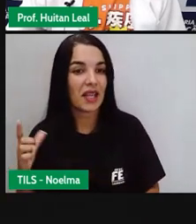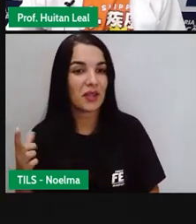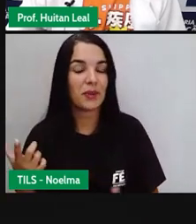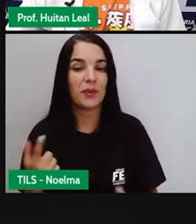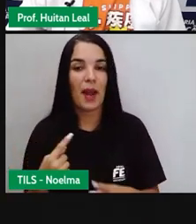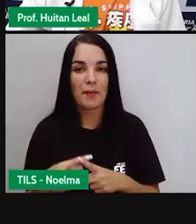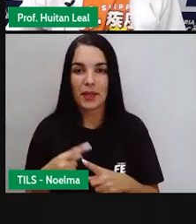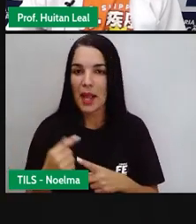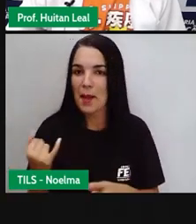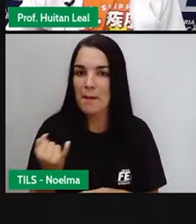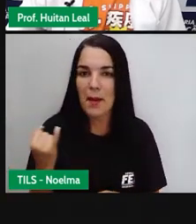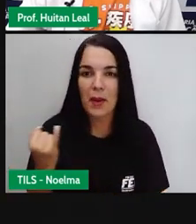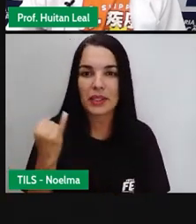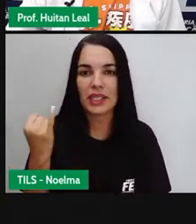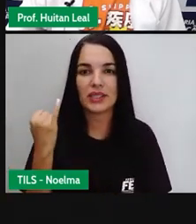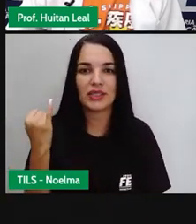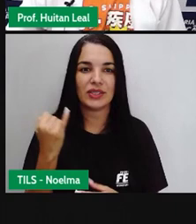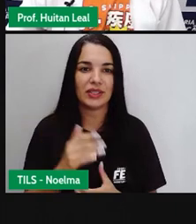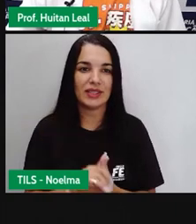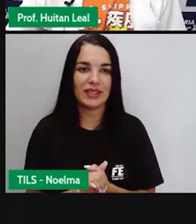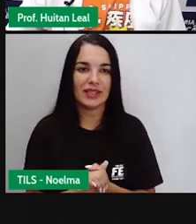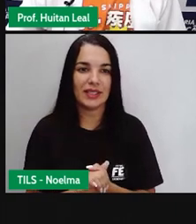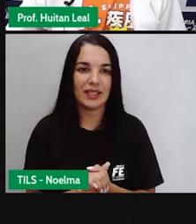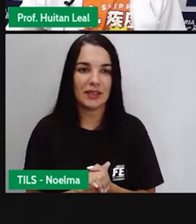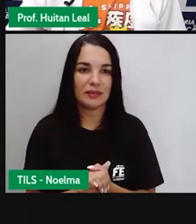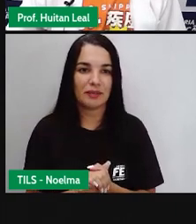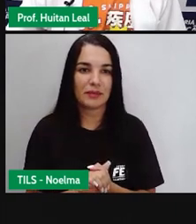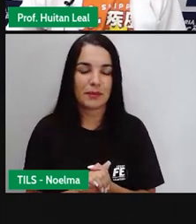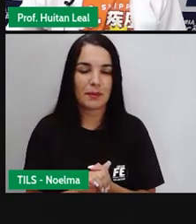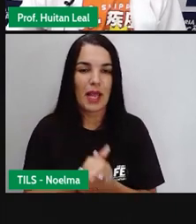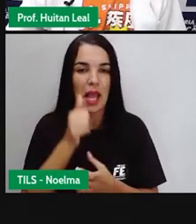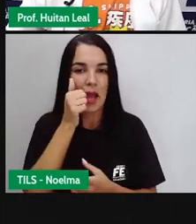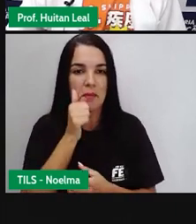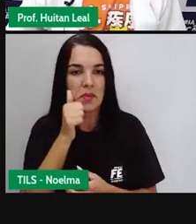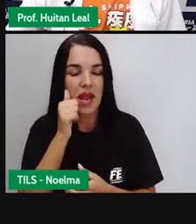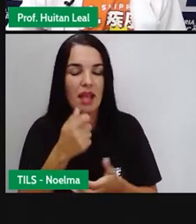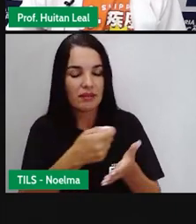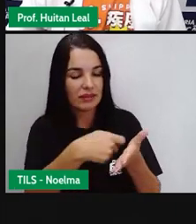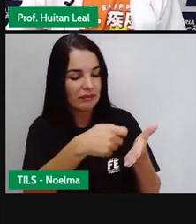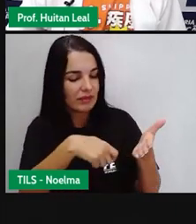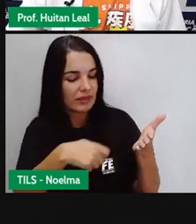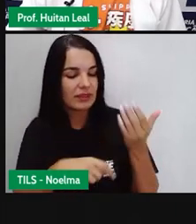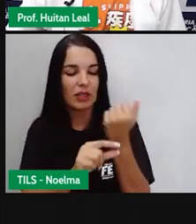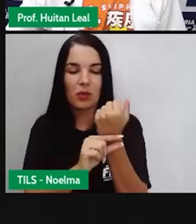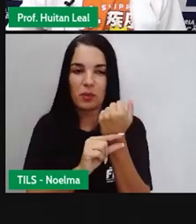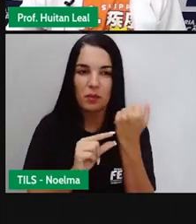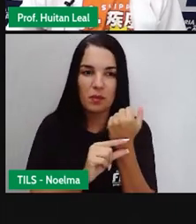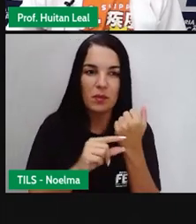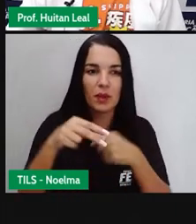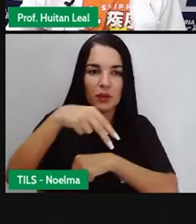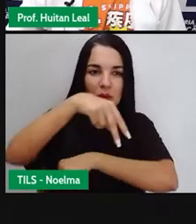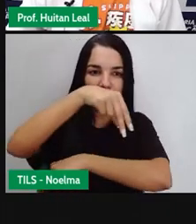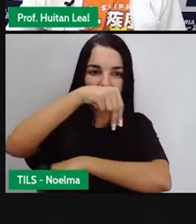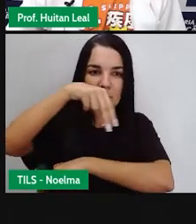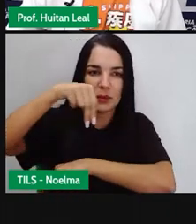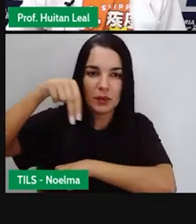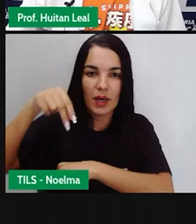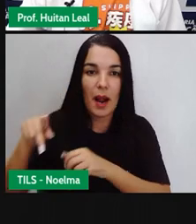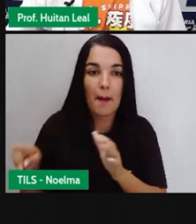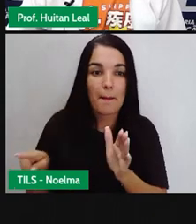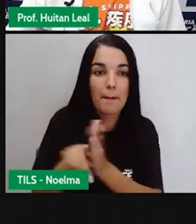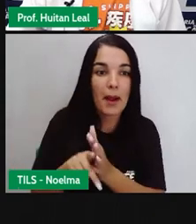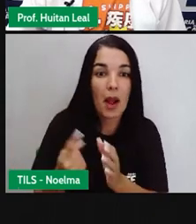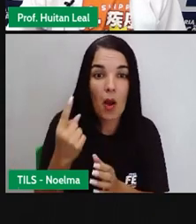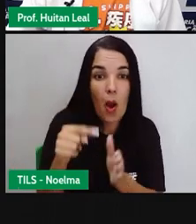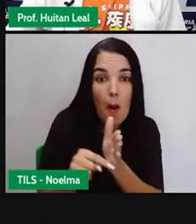povo da sua cultura. Então, ela, da escritura de Cordéis, esse é o seu primeiro livro,